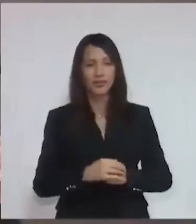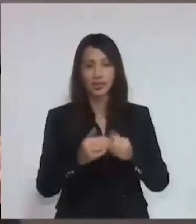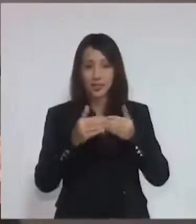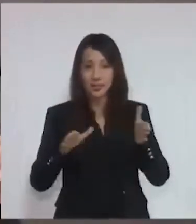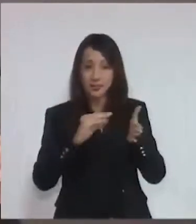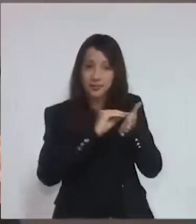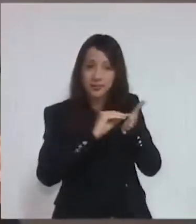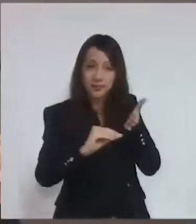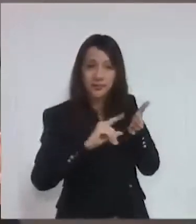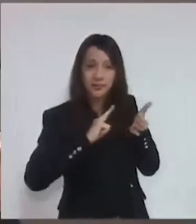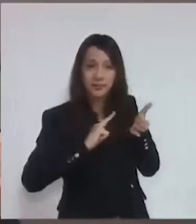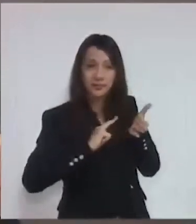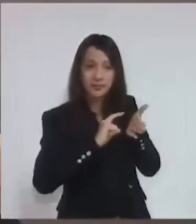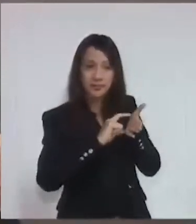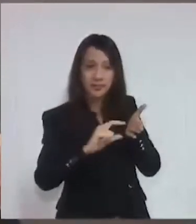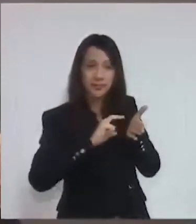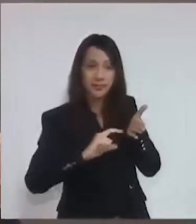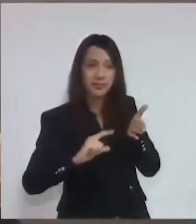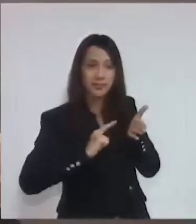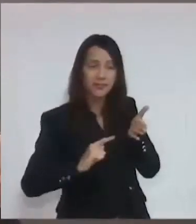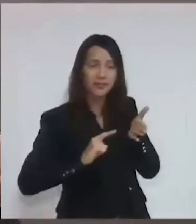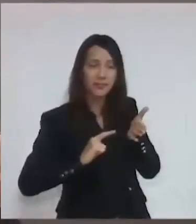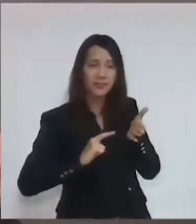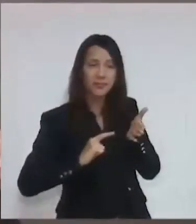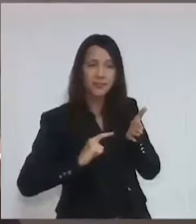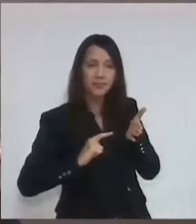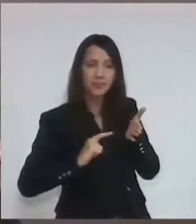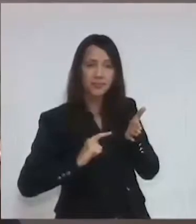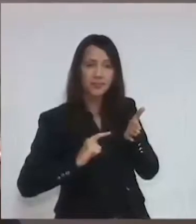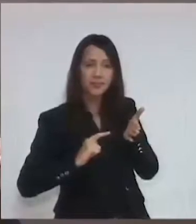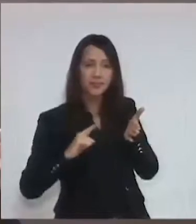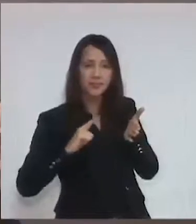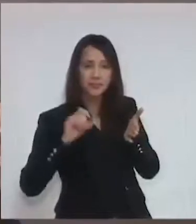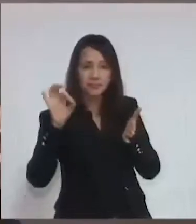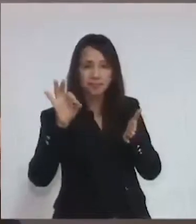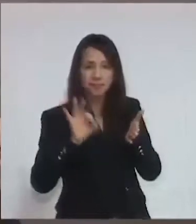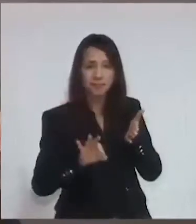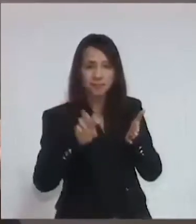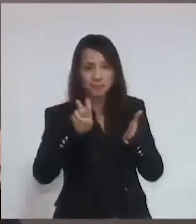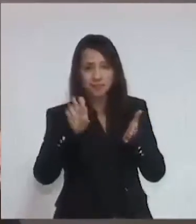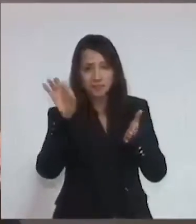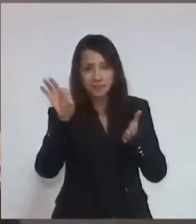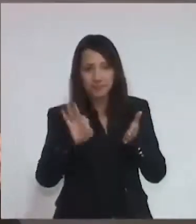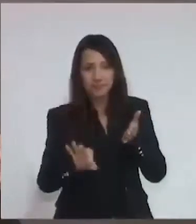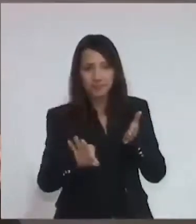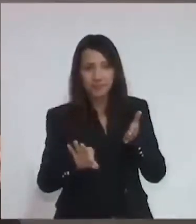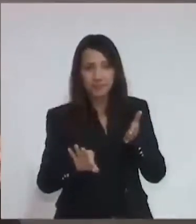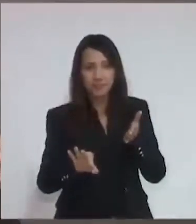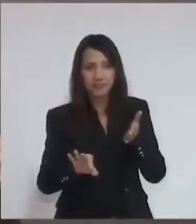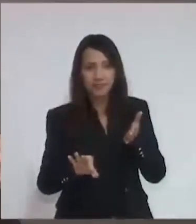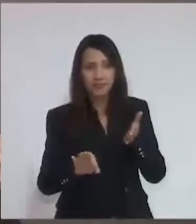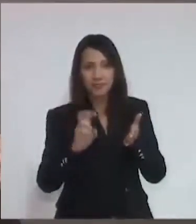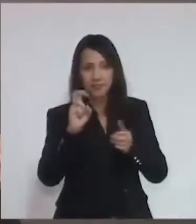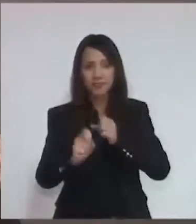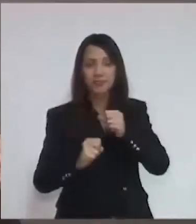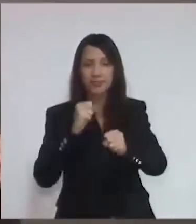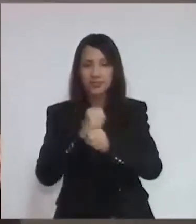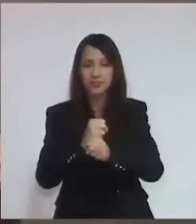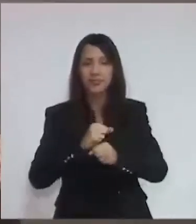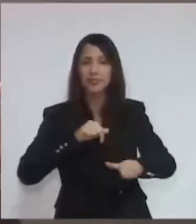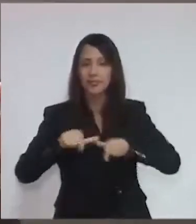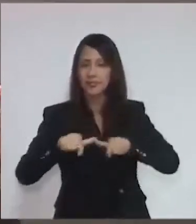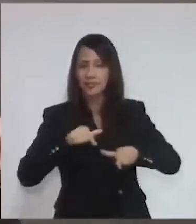terá crescido no seu vencimento no final do mês a porcentagem de 5% a cada 5 anos trabalhado.